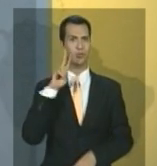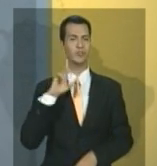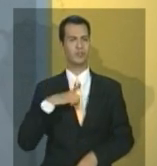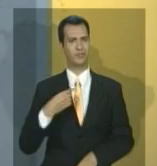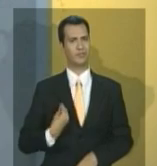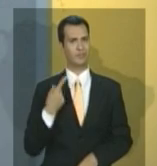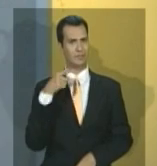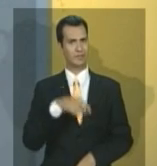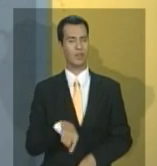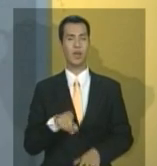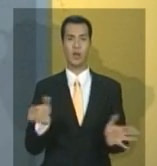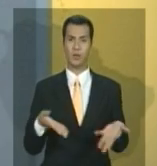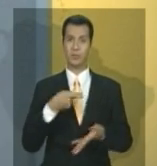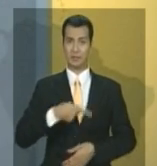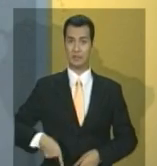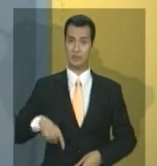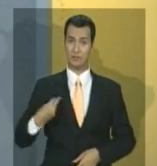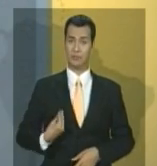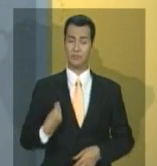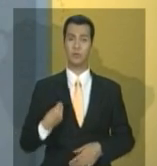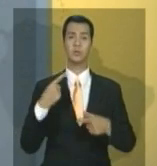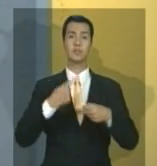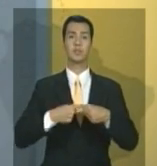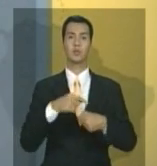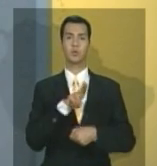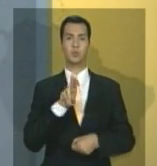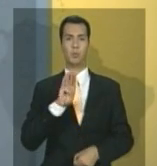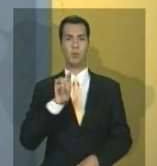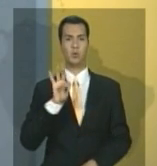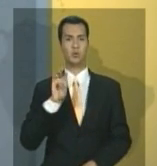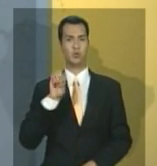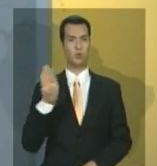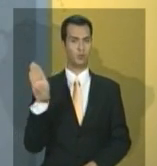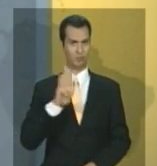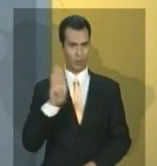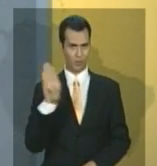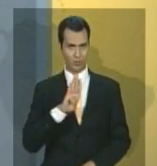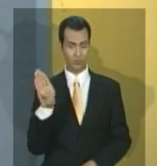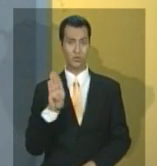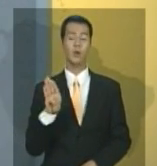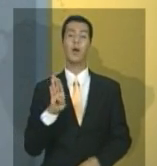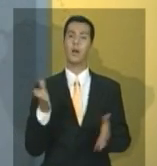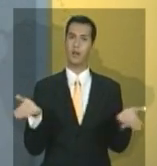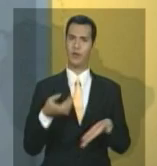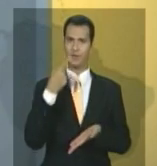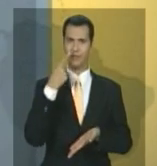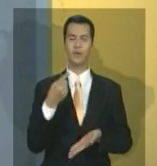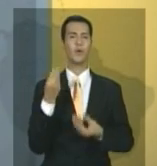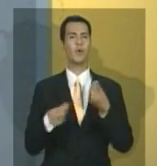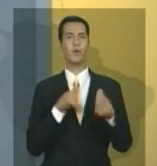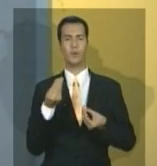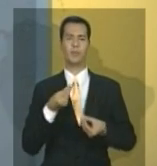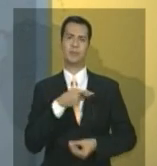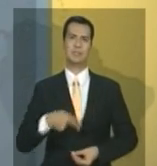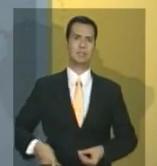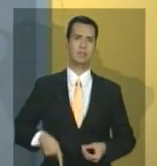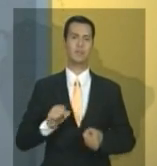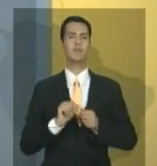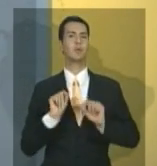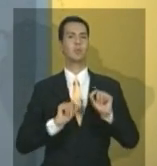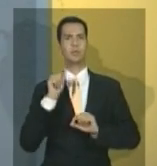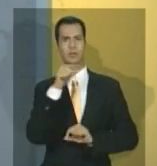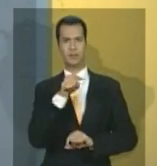em Boston. Confira agora como foi a agenda da presidenta na cidade nesta manhã, as informações de Boston com o repórter